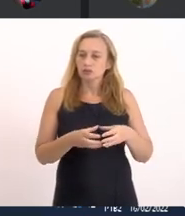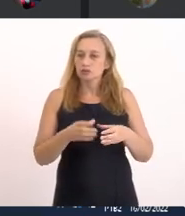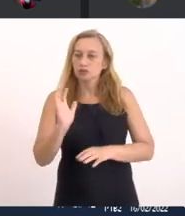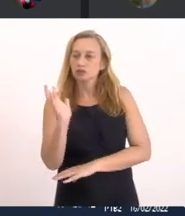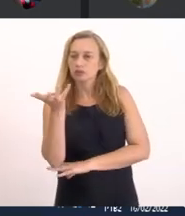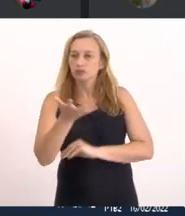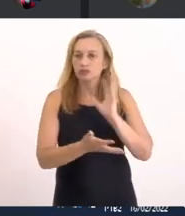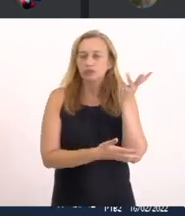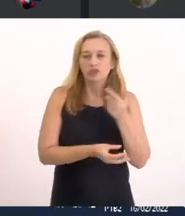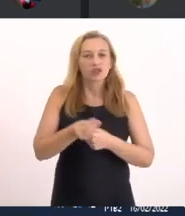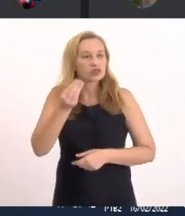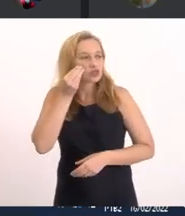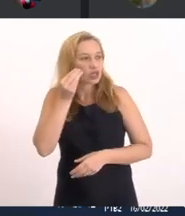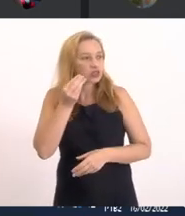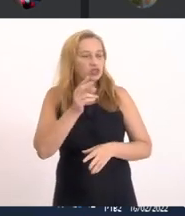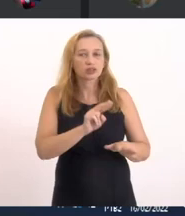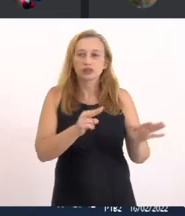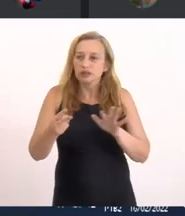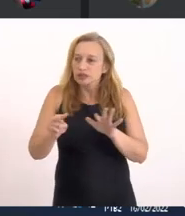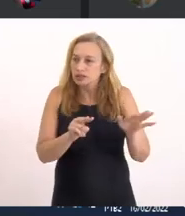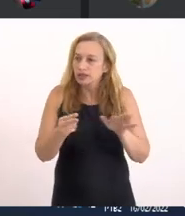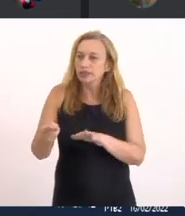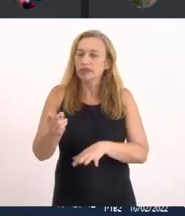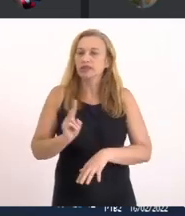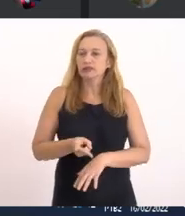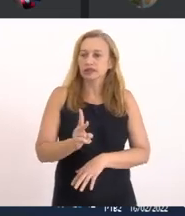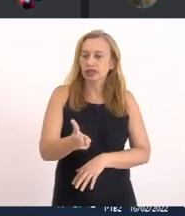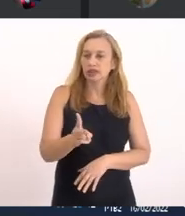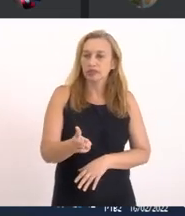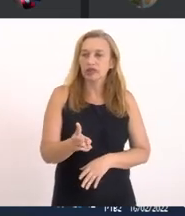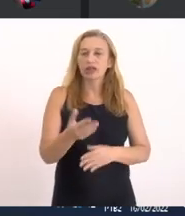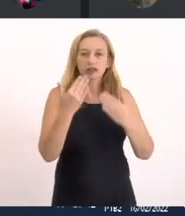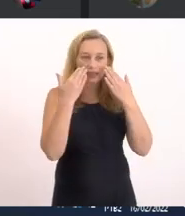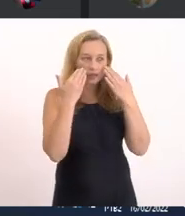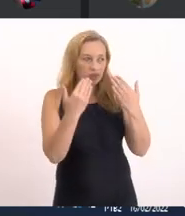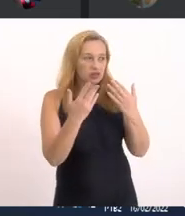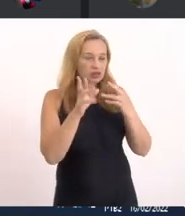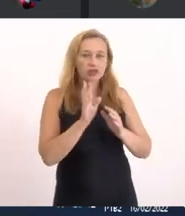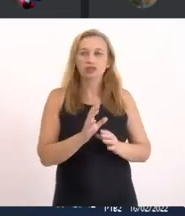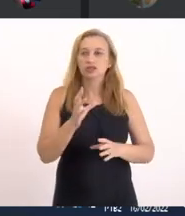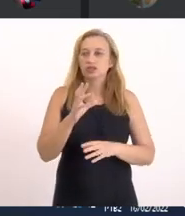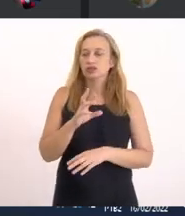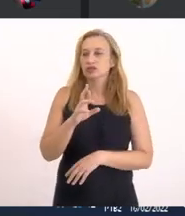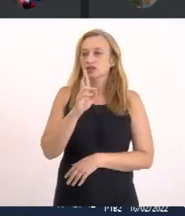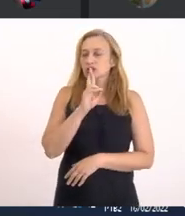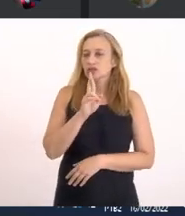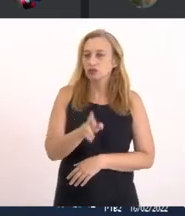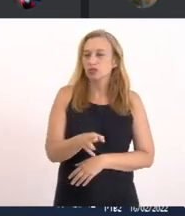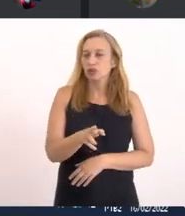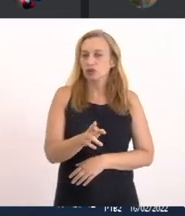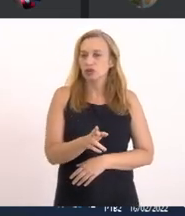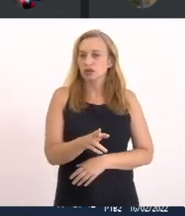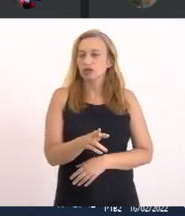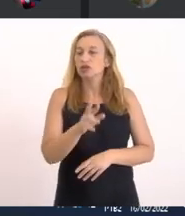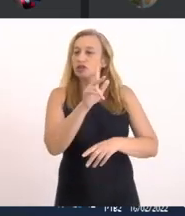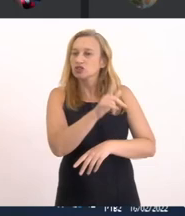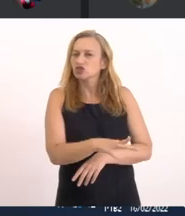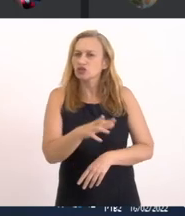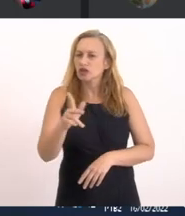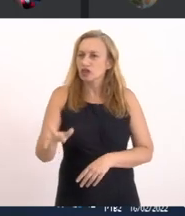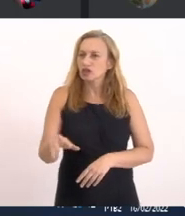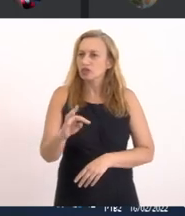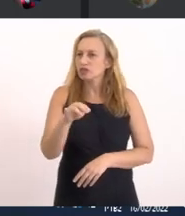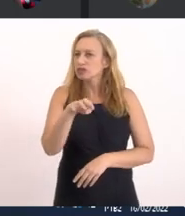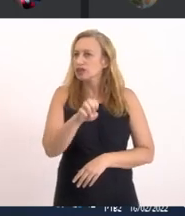testes Toda semana lá Comensal E apresenta Esses resultados E os resultados São bastante diferentes Do que o